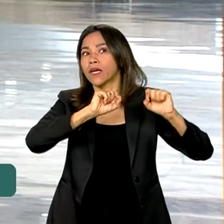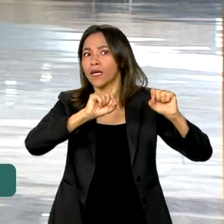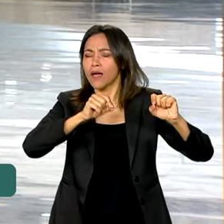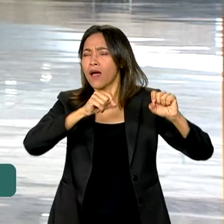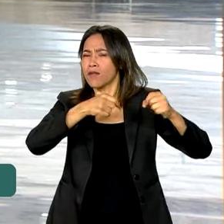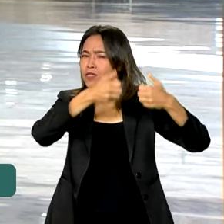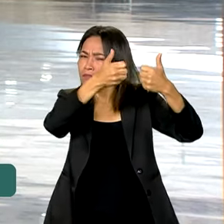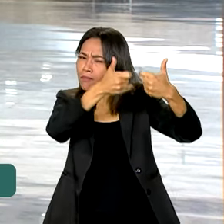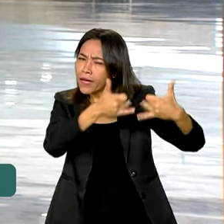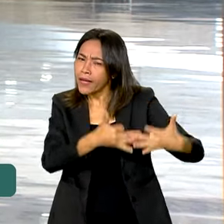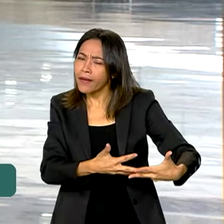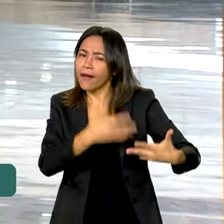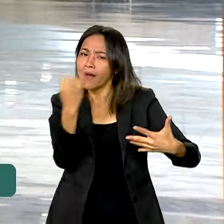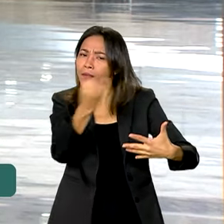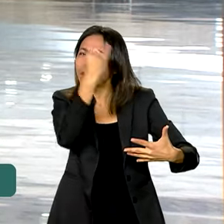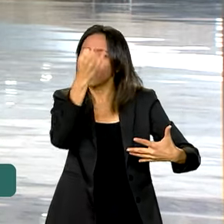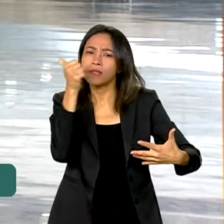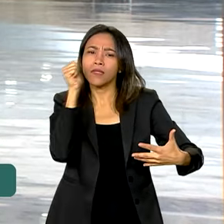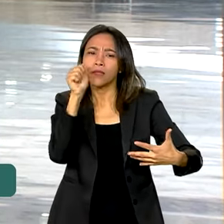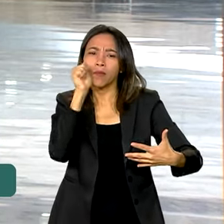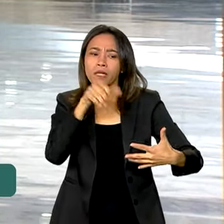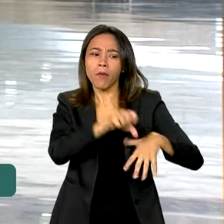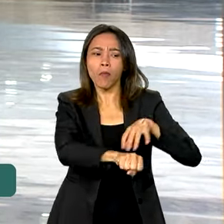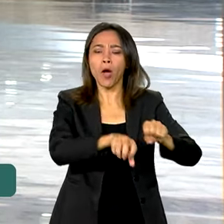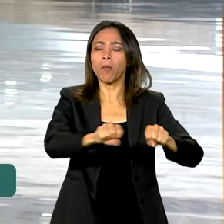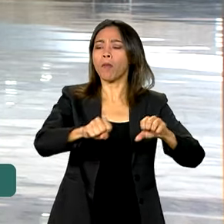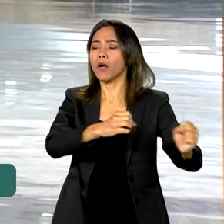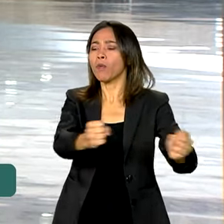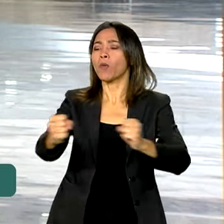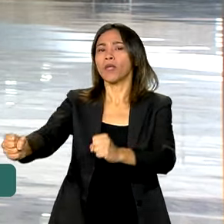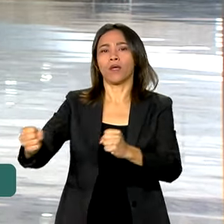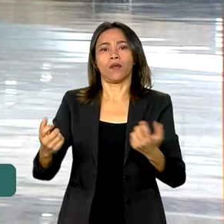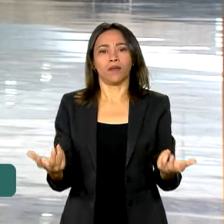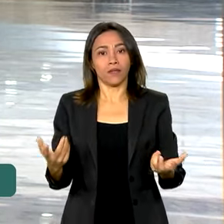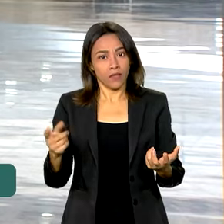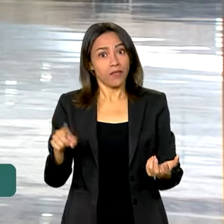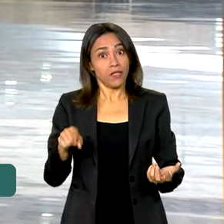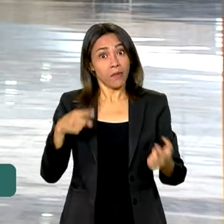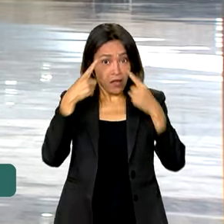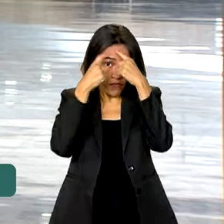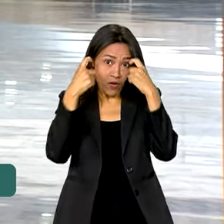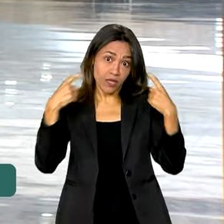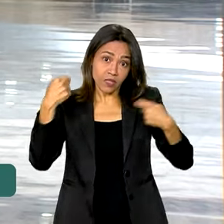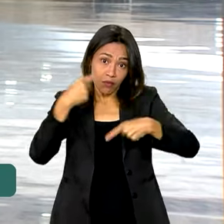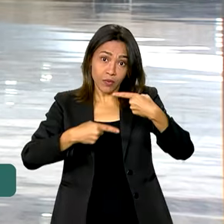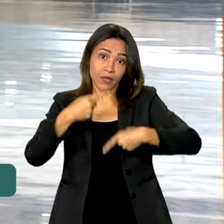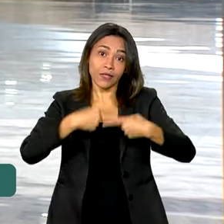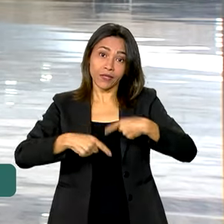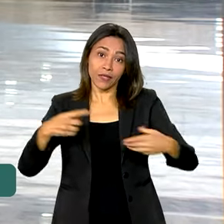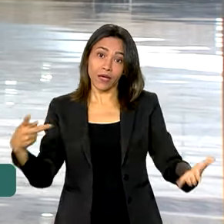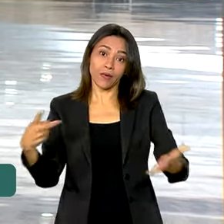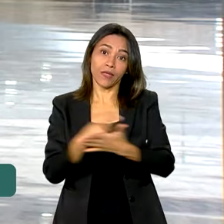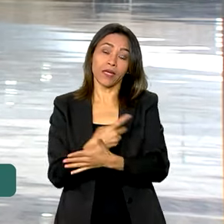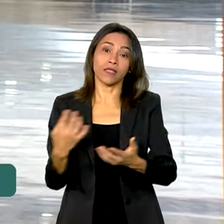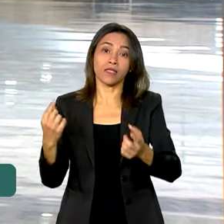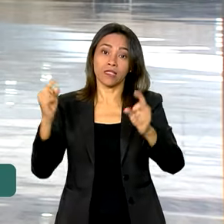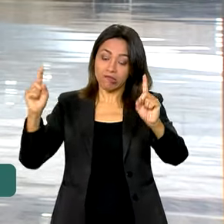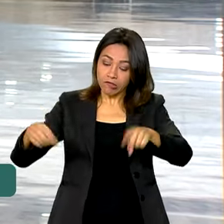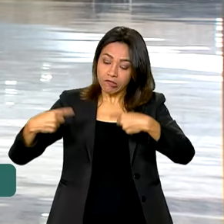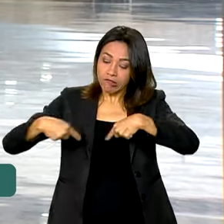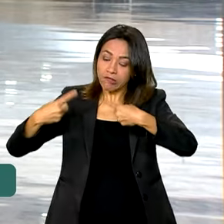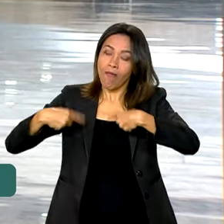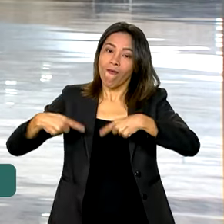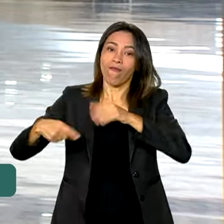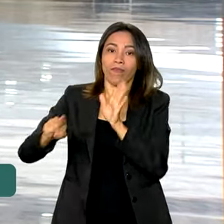importância das mulheres ocuparem espaços de poder e também sobre a violência política, que é praticada principalmente contra mulheres do grupo